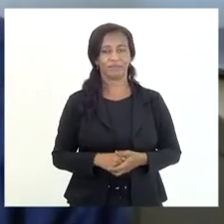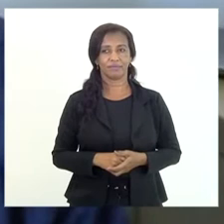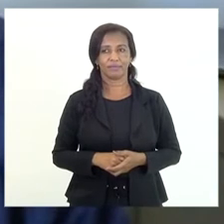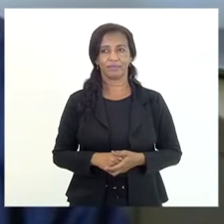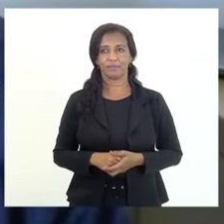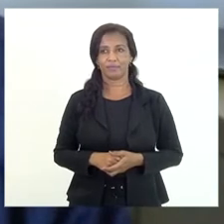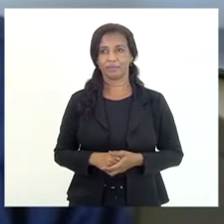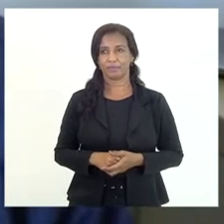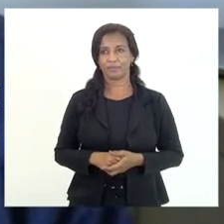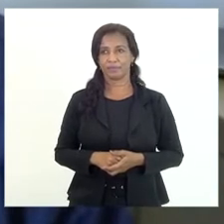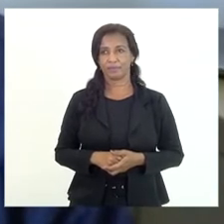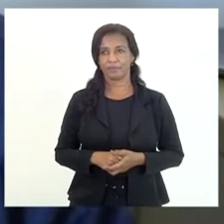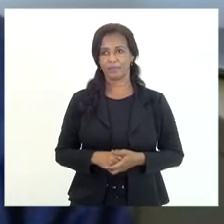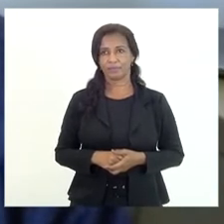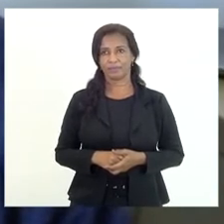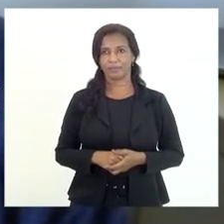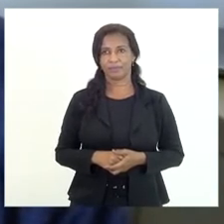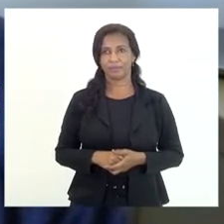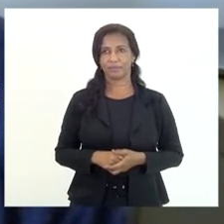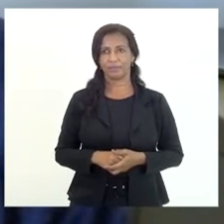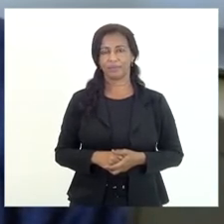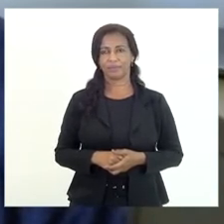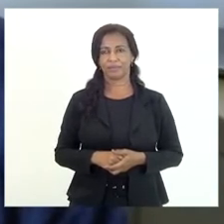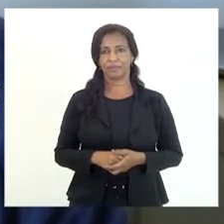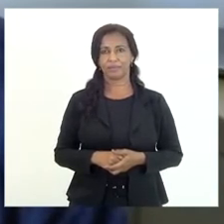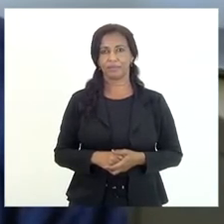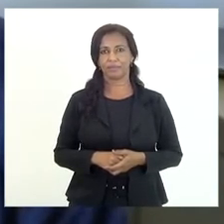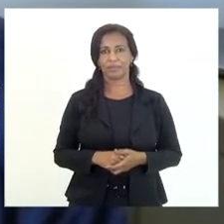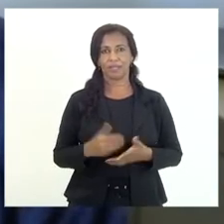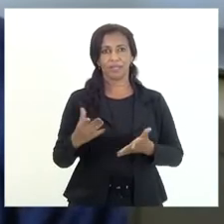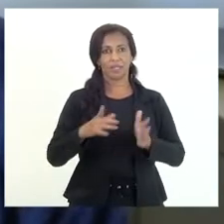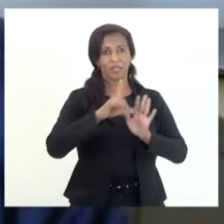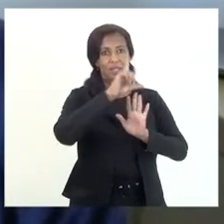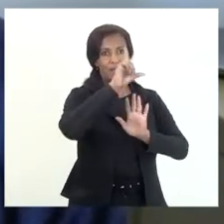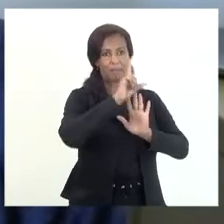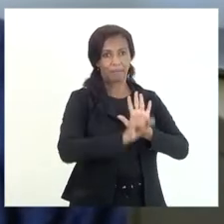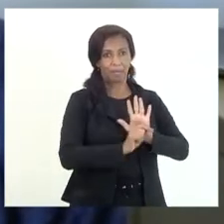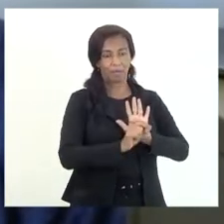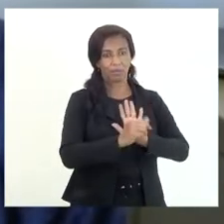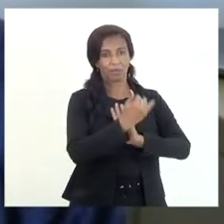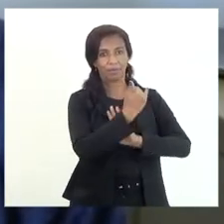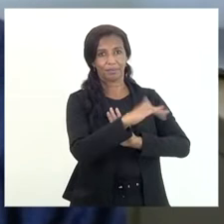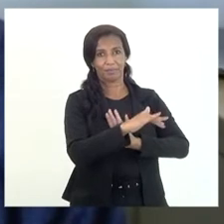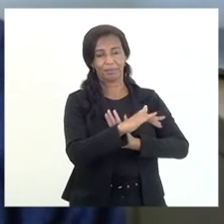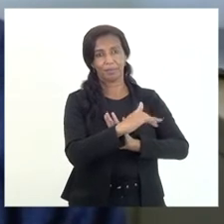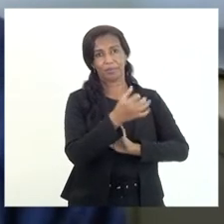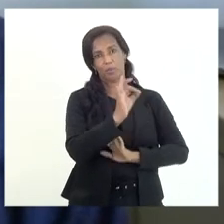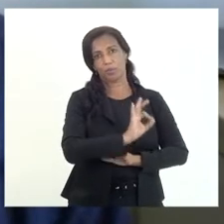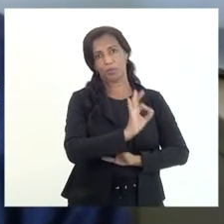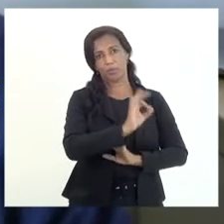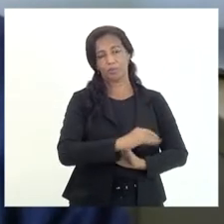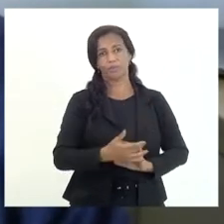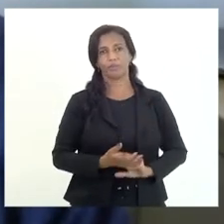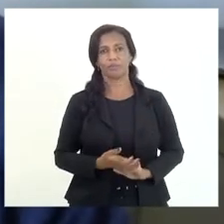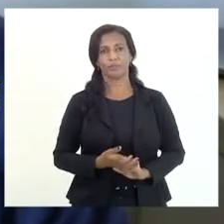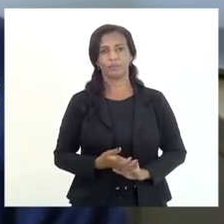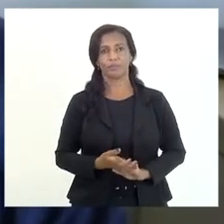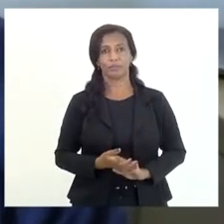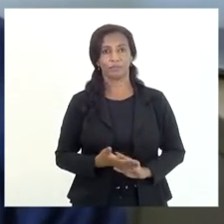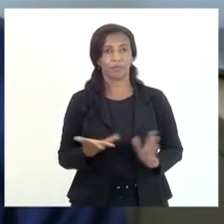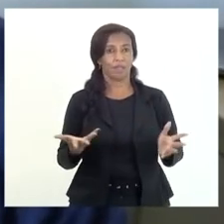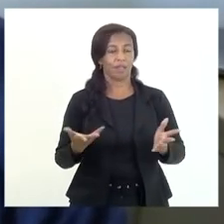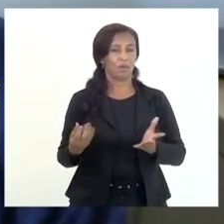seja recuperar menos do que meio por cento olha isso é um